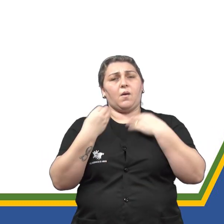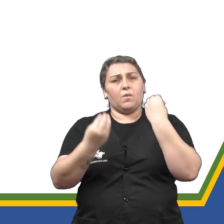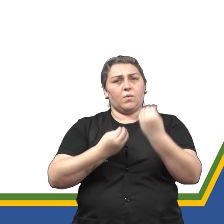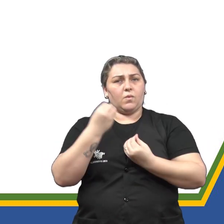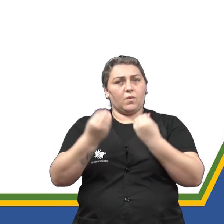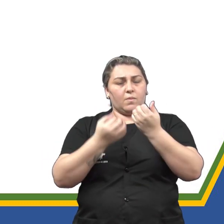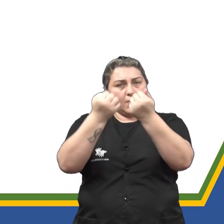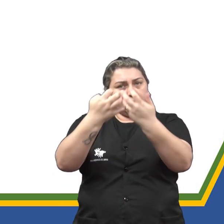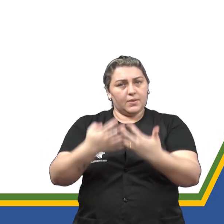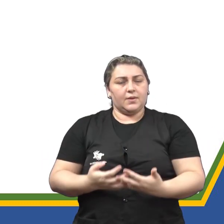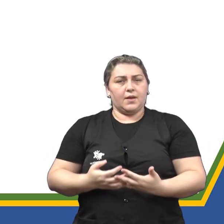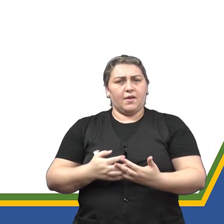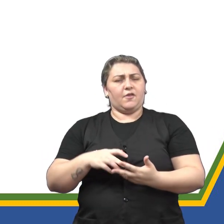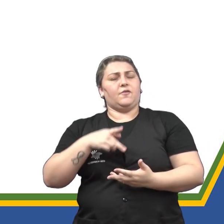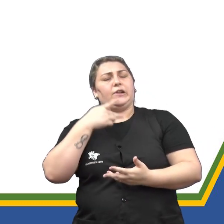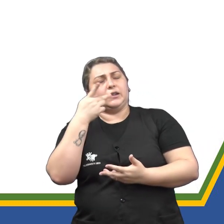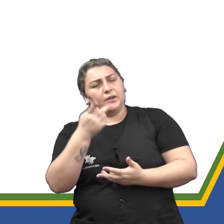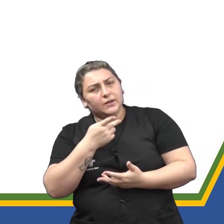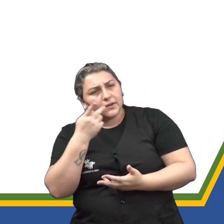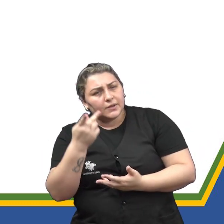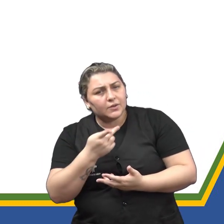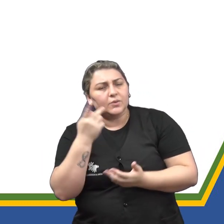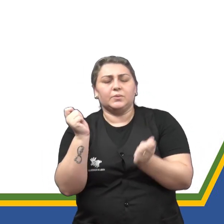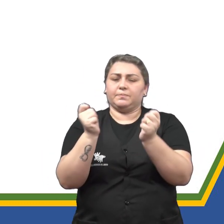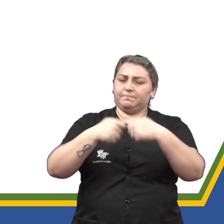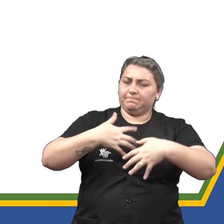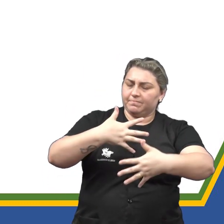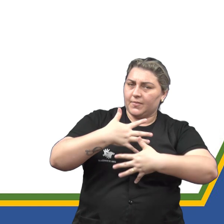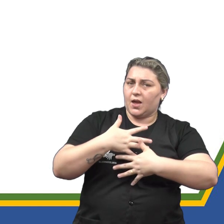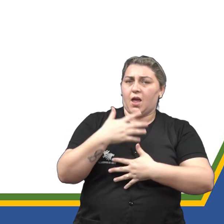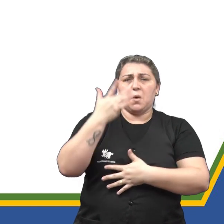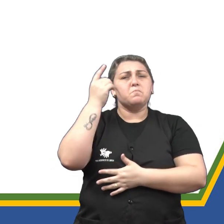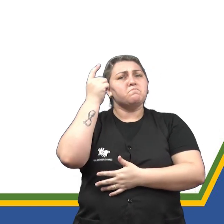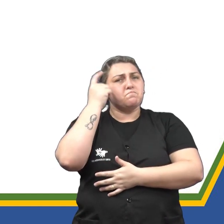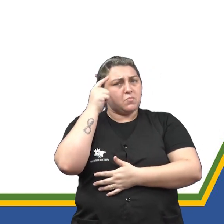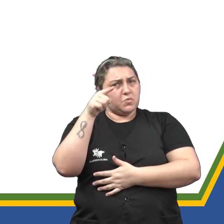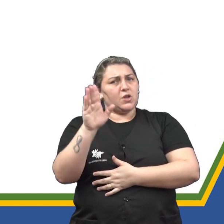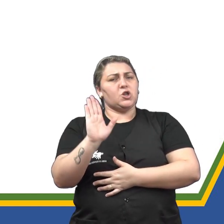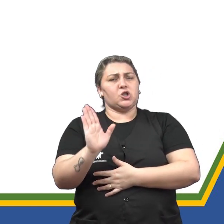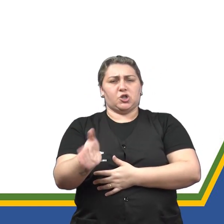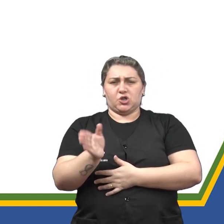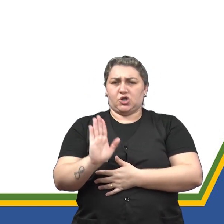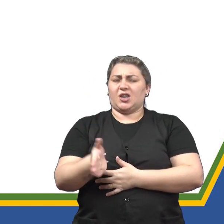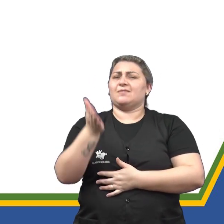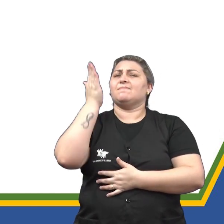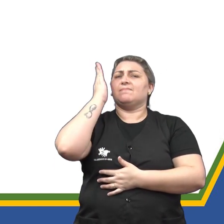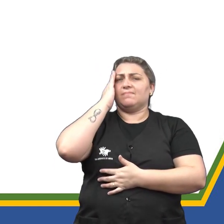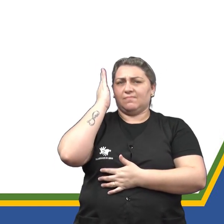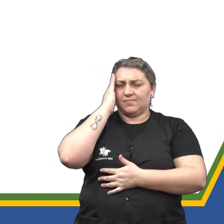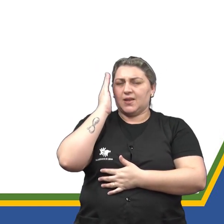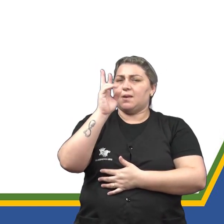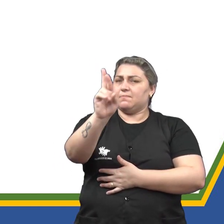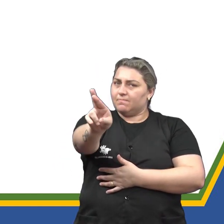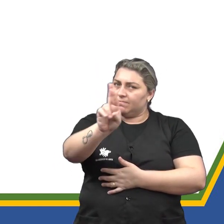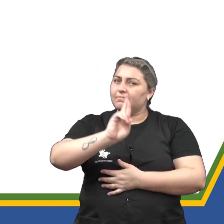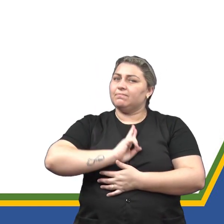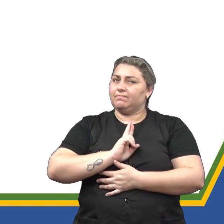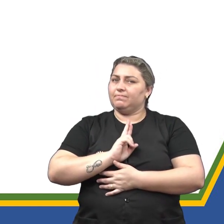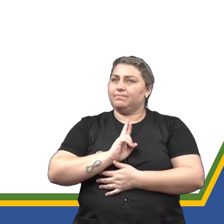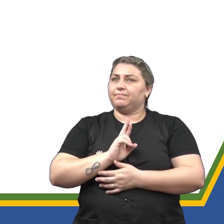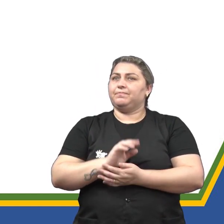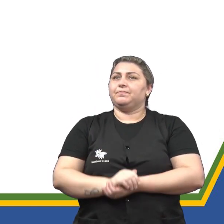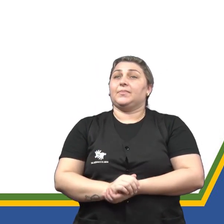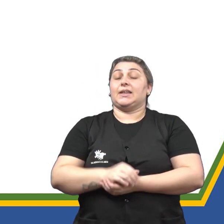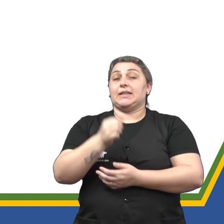pode definir a capacidade? gente falou tanto sobre isso nessa aula. Eu acho que agora vocês já são craques e já sabem responder essa pergunta, né?